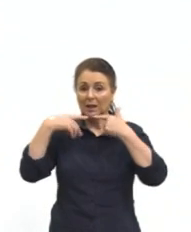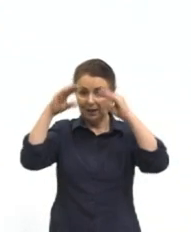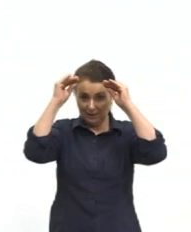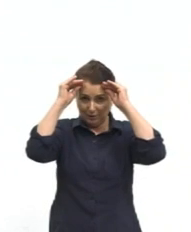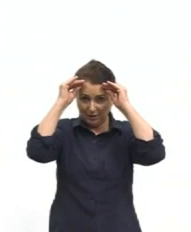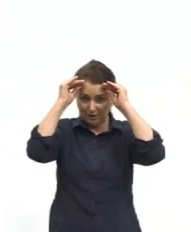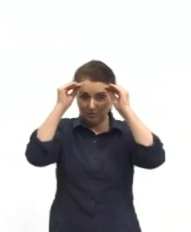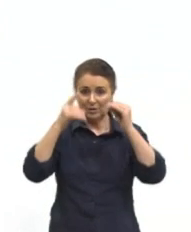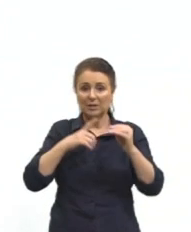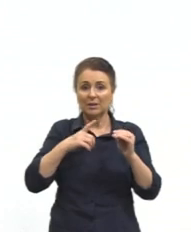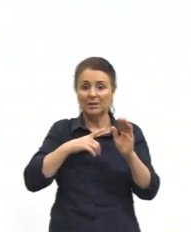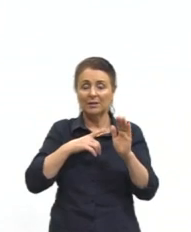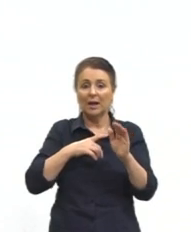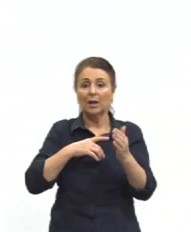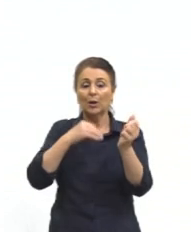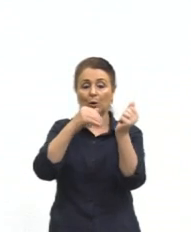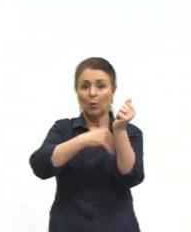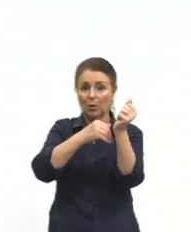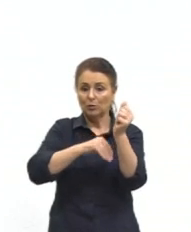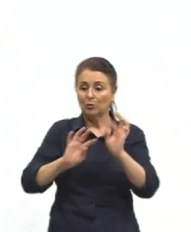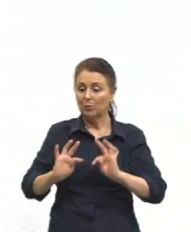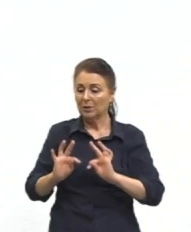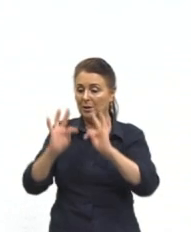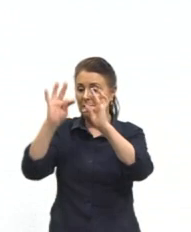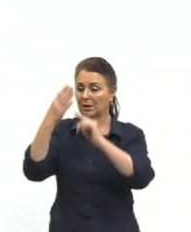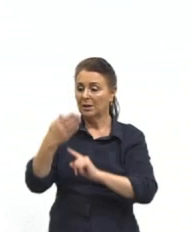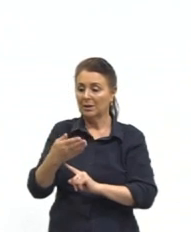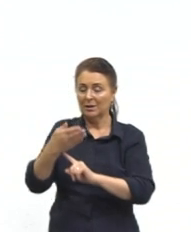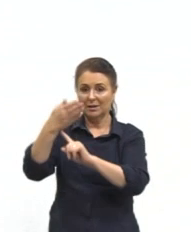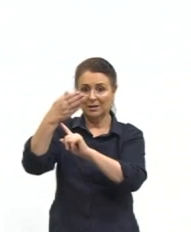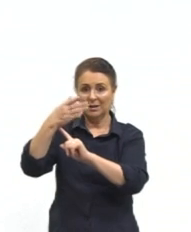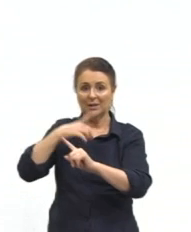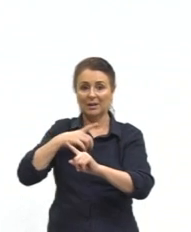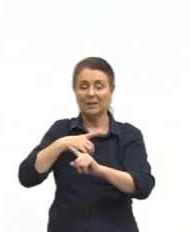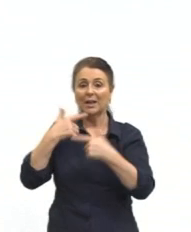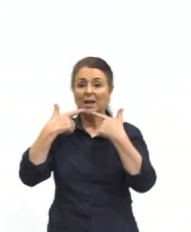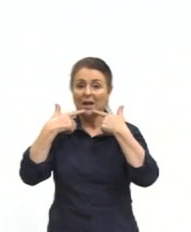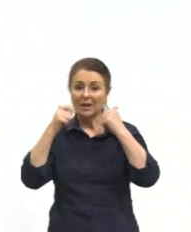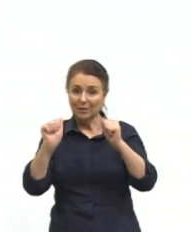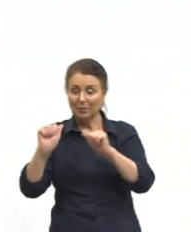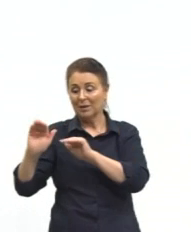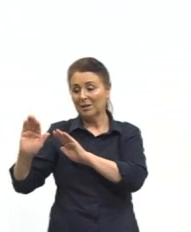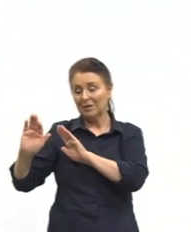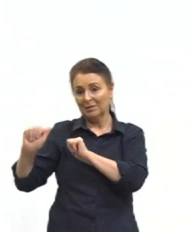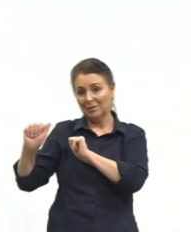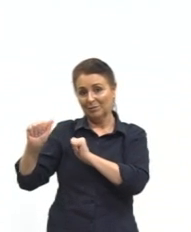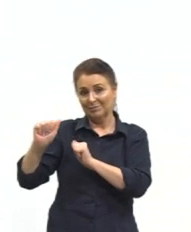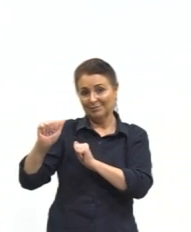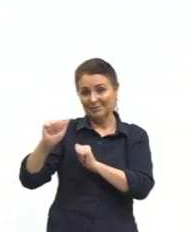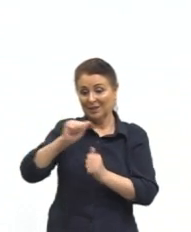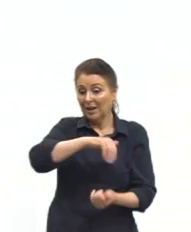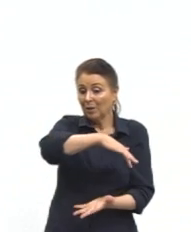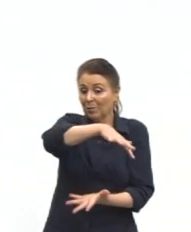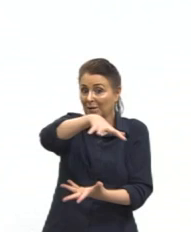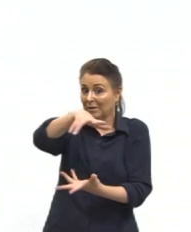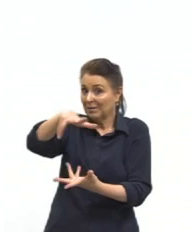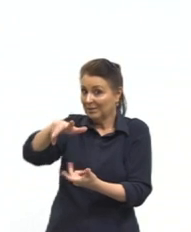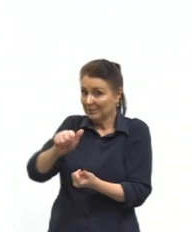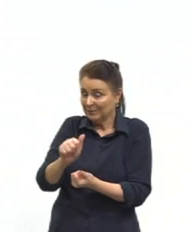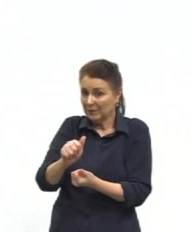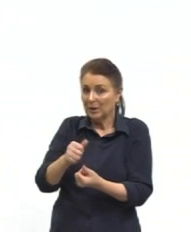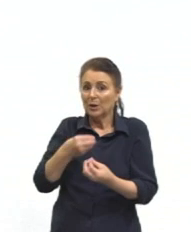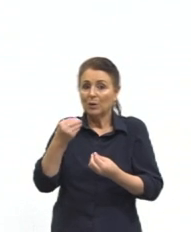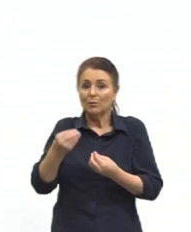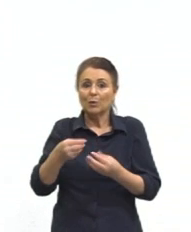códigos e suas tecnologias, nós vamos ter a língua estrangeira moderna espanhol. E como foi esperado, como era esperado,